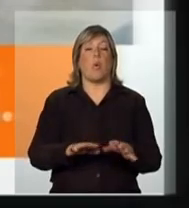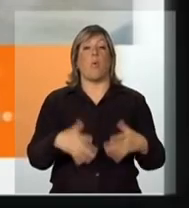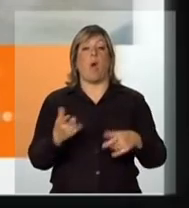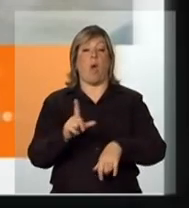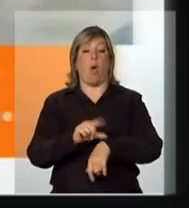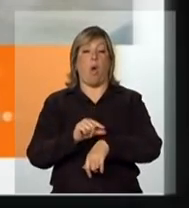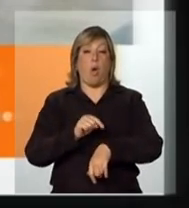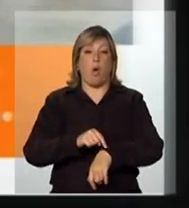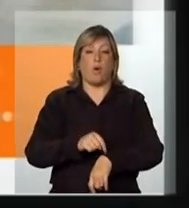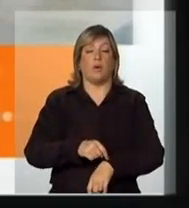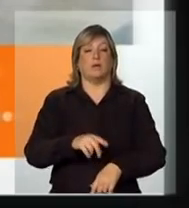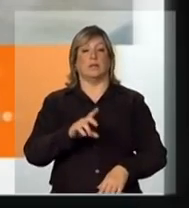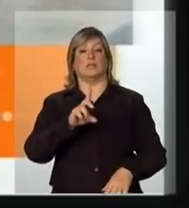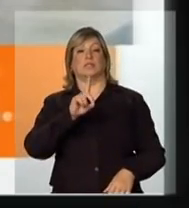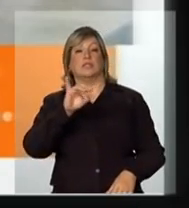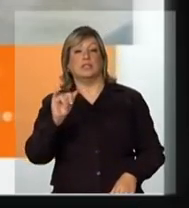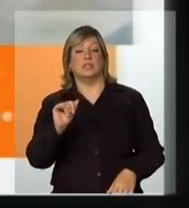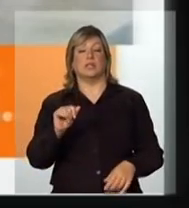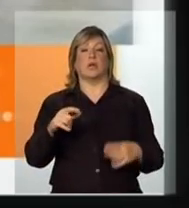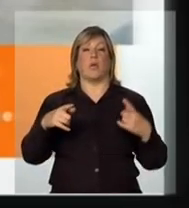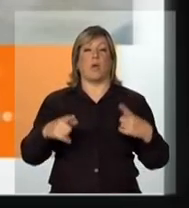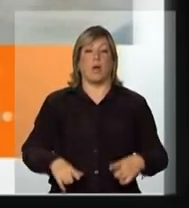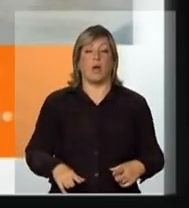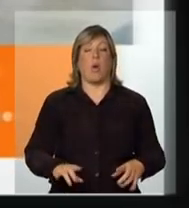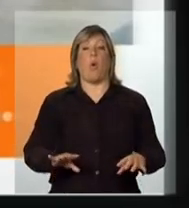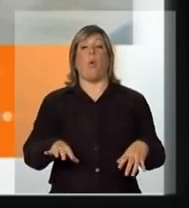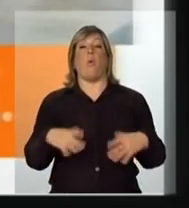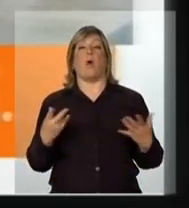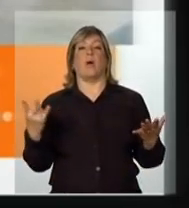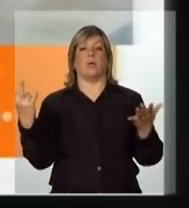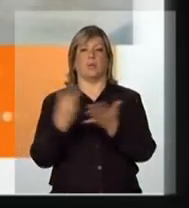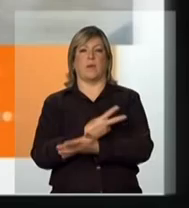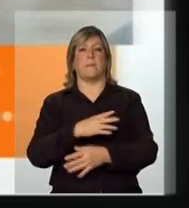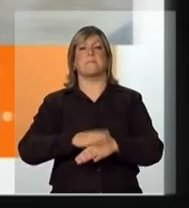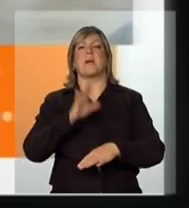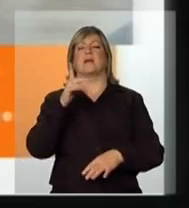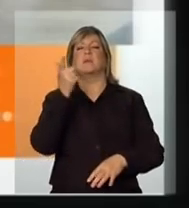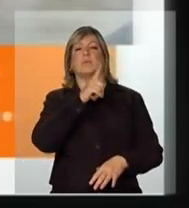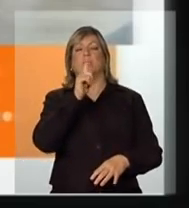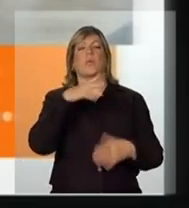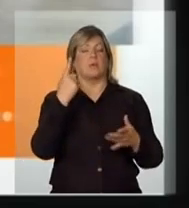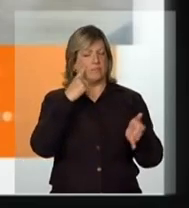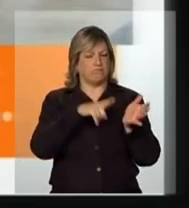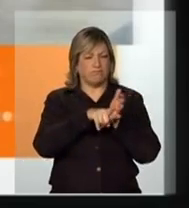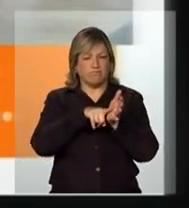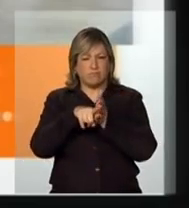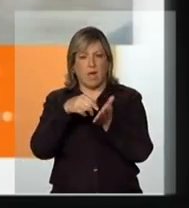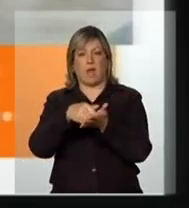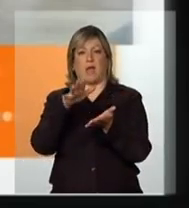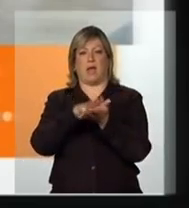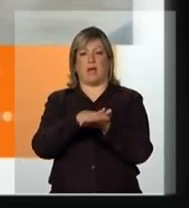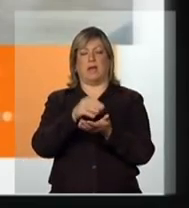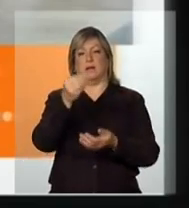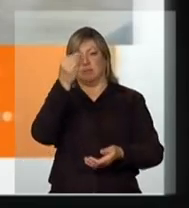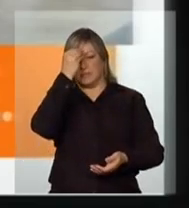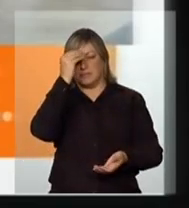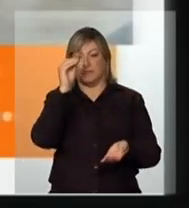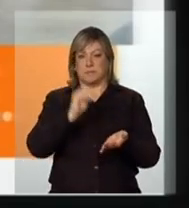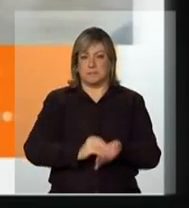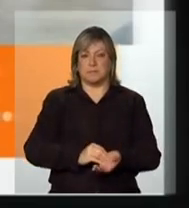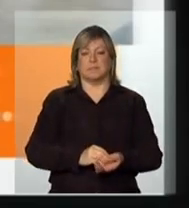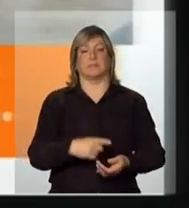local, em que dia da semana, que tipo de acidente mais ocorre. Da mesma maneira como os ministros frisaram que nas rodovias